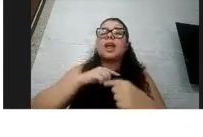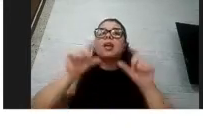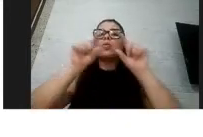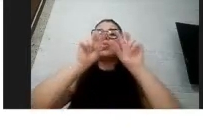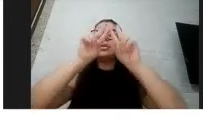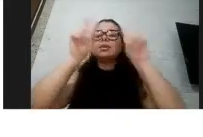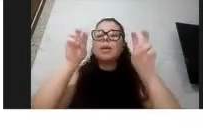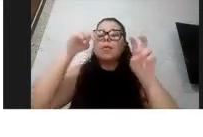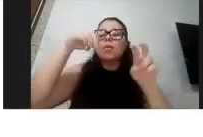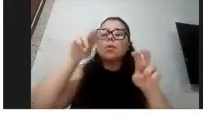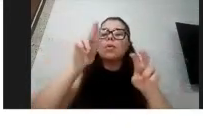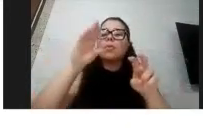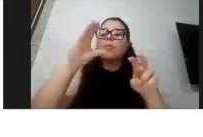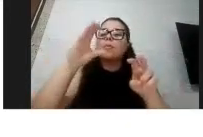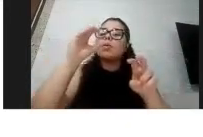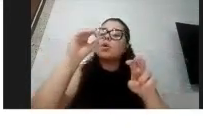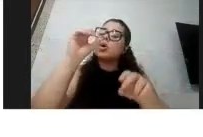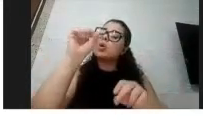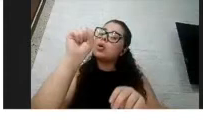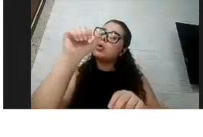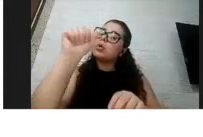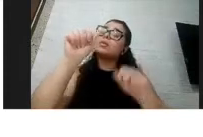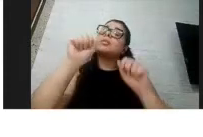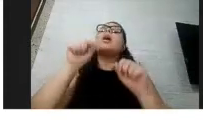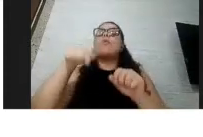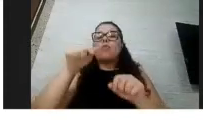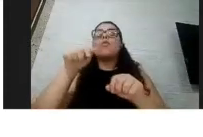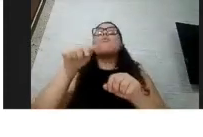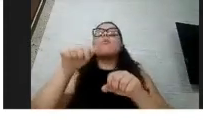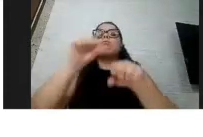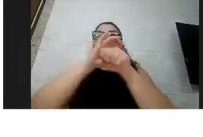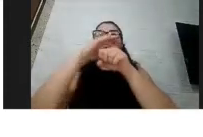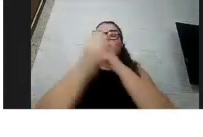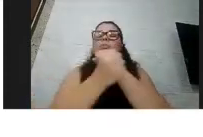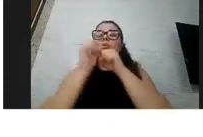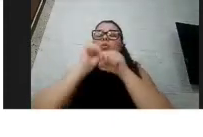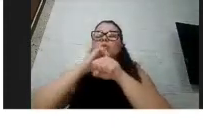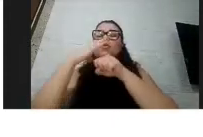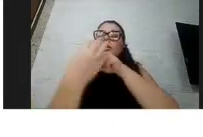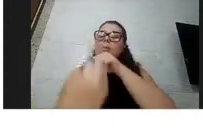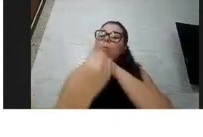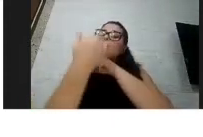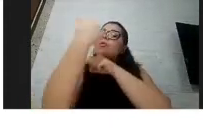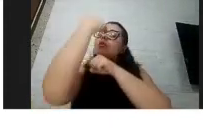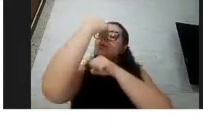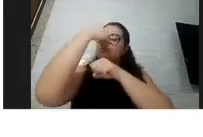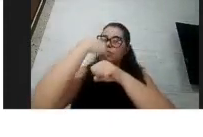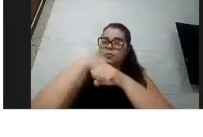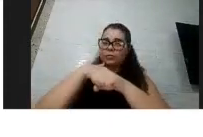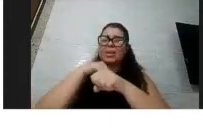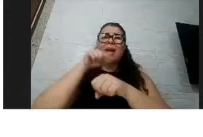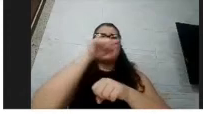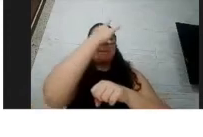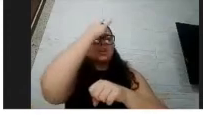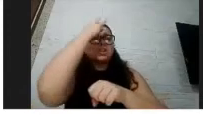pode entrar por essa mucosa. É diferente tudo isso para as pessoas com deficiência?